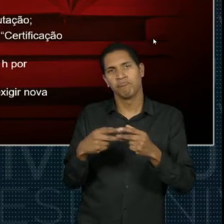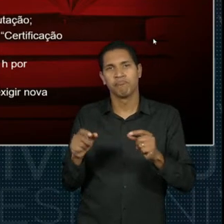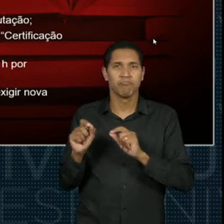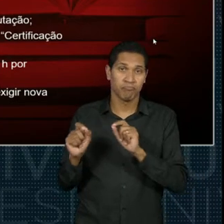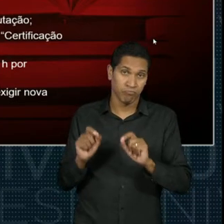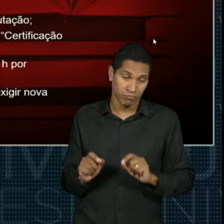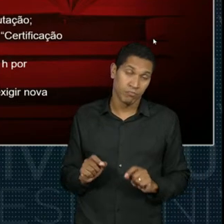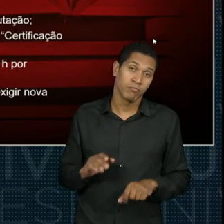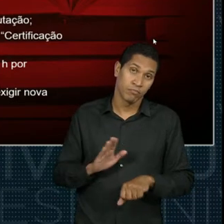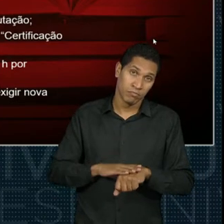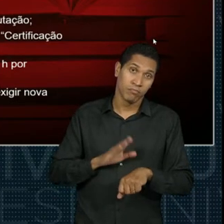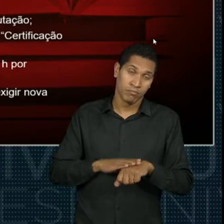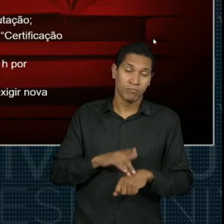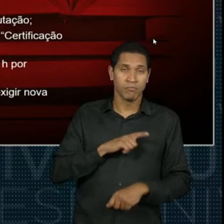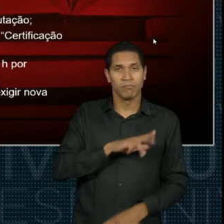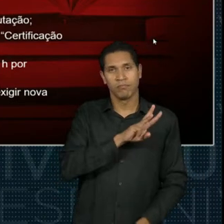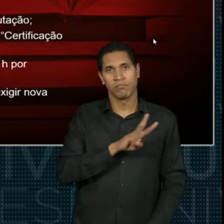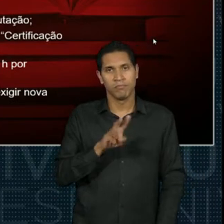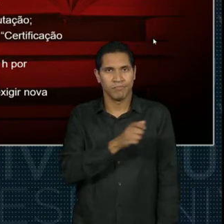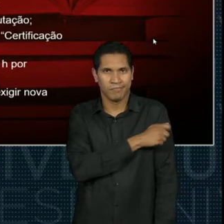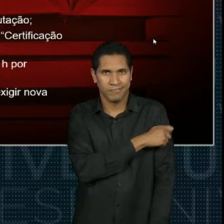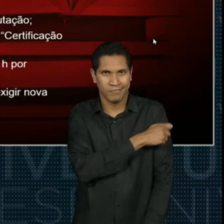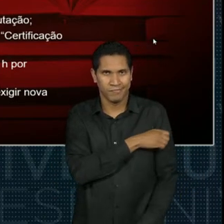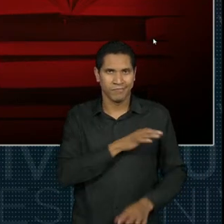também feita no portal do aluno.